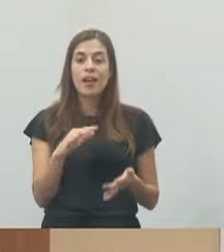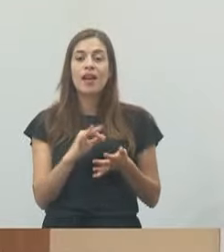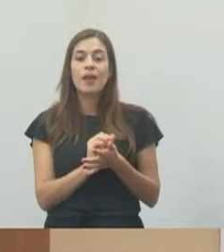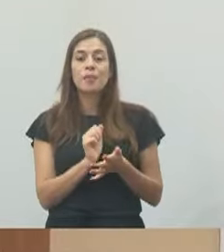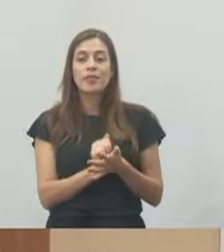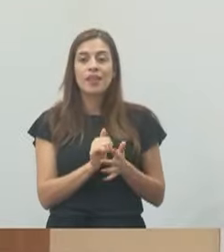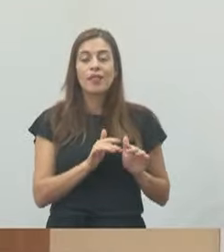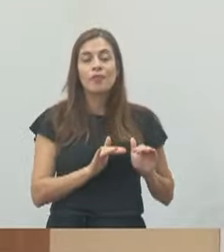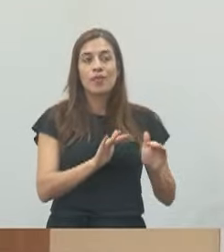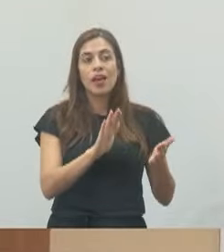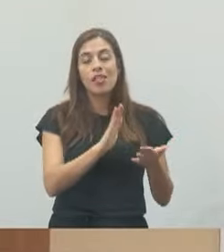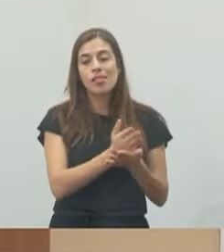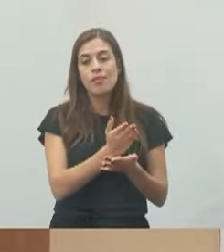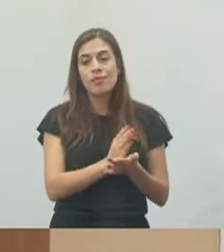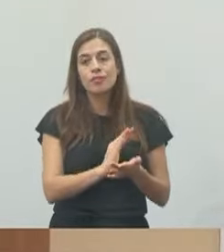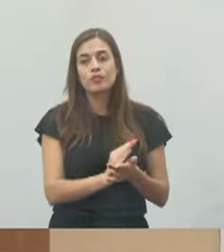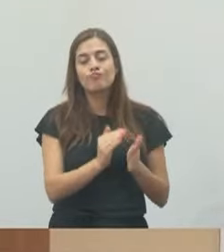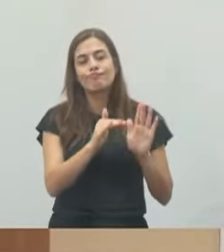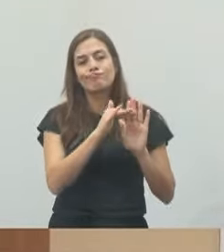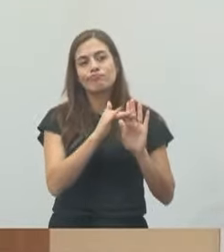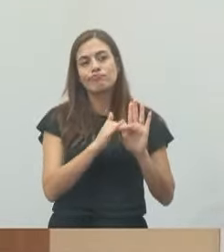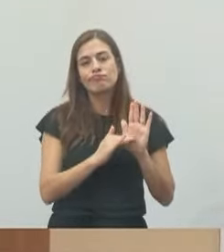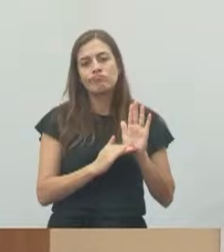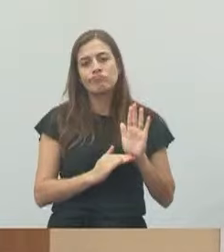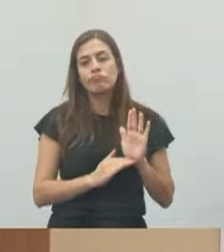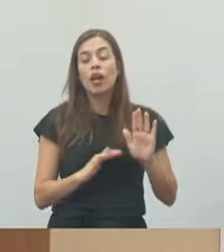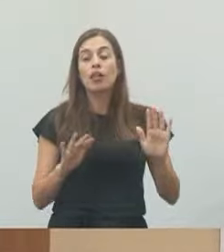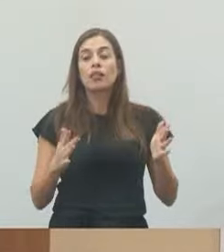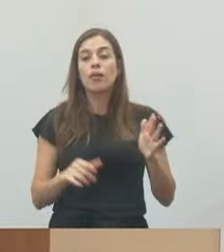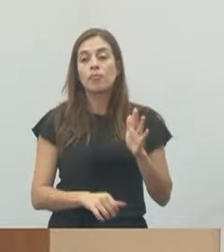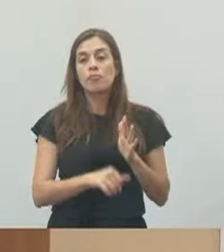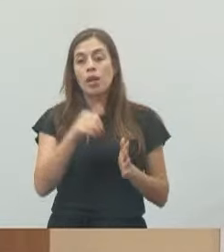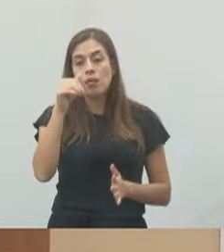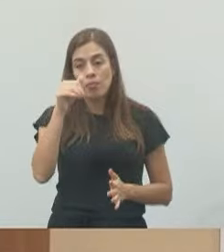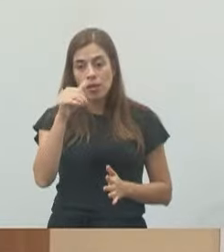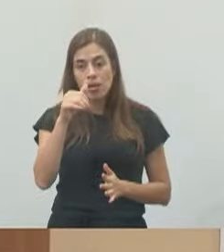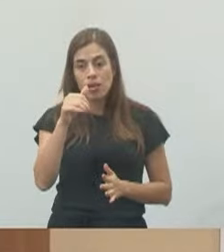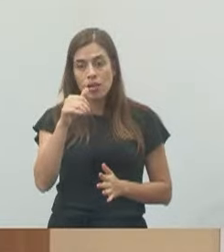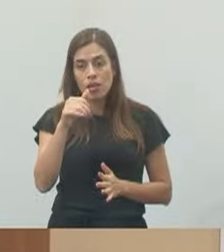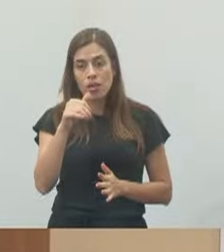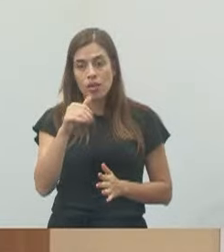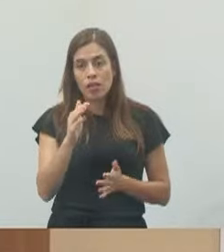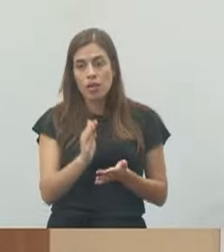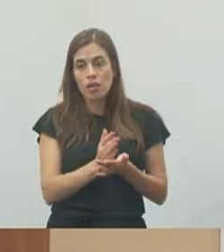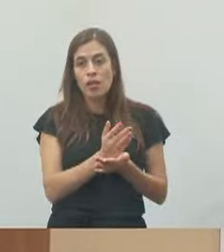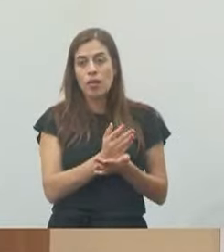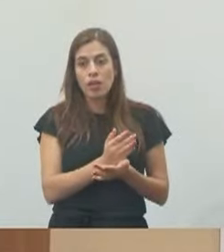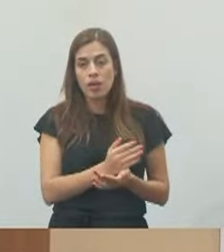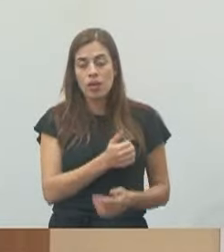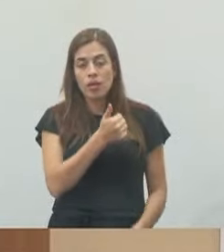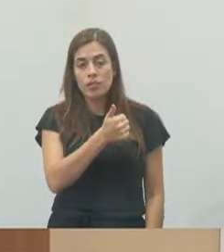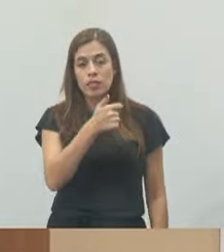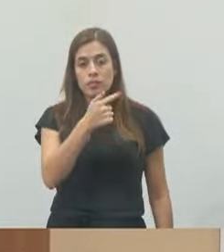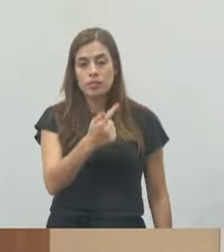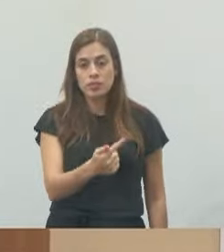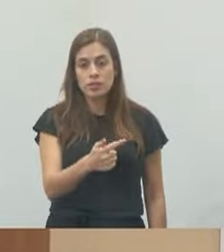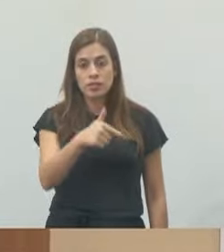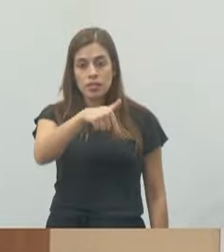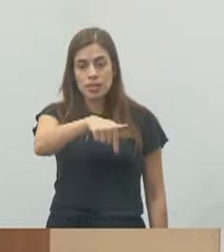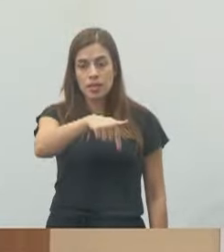Lá foi dividido por etapas, né? Então, a primeira etapa será 170